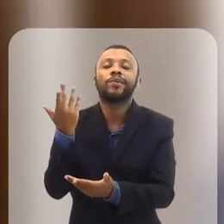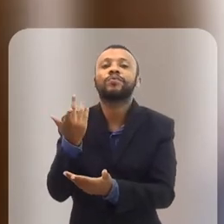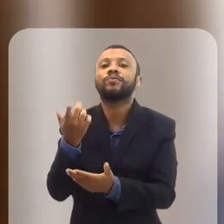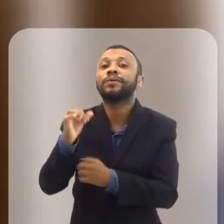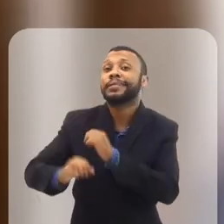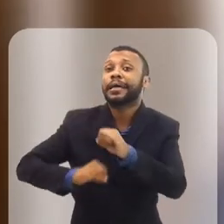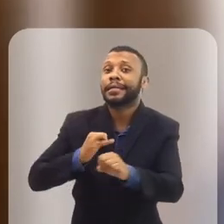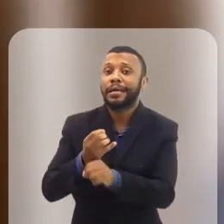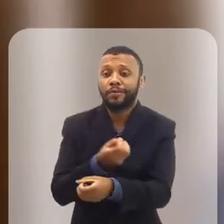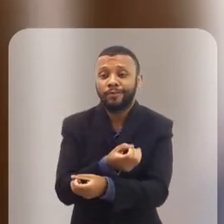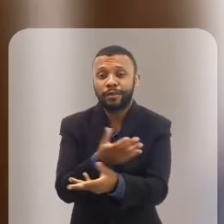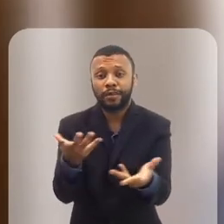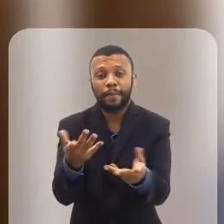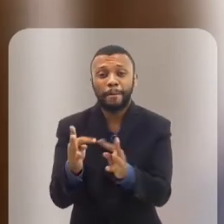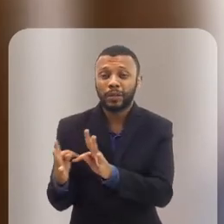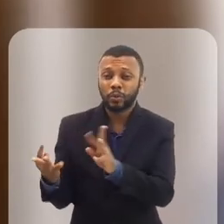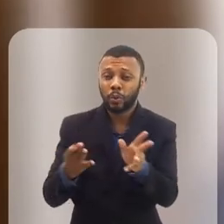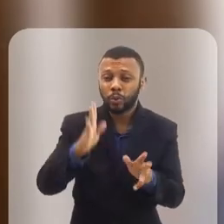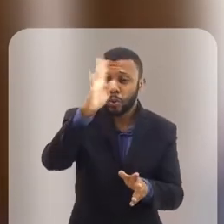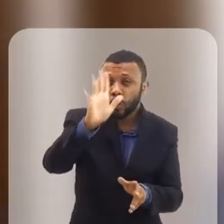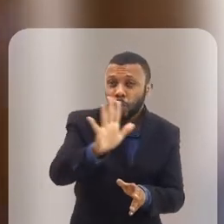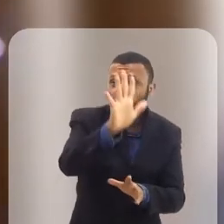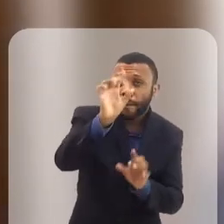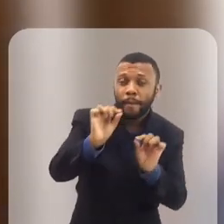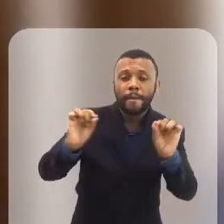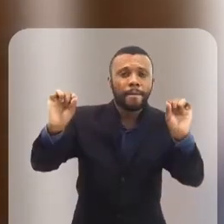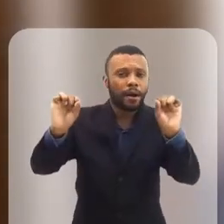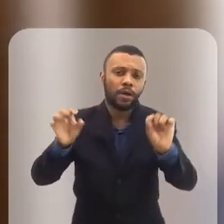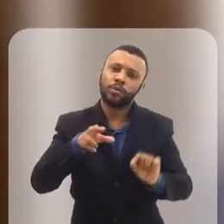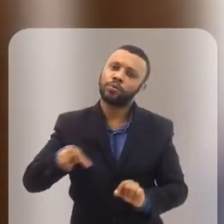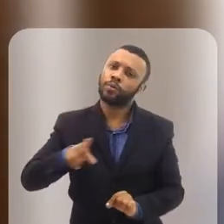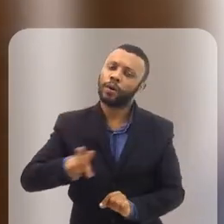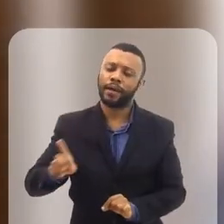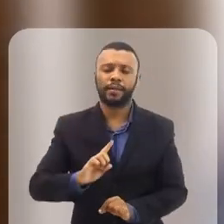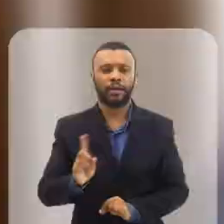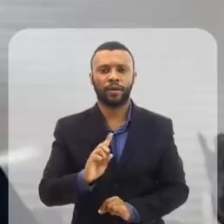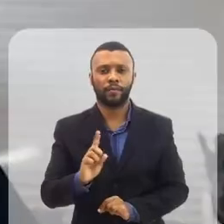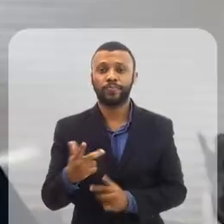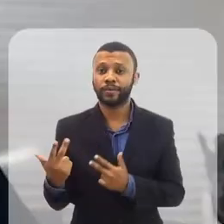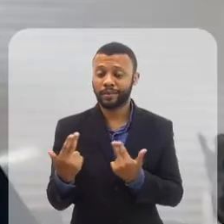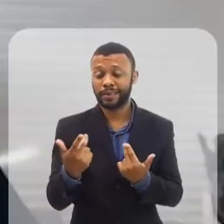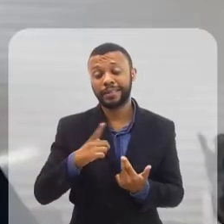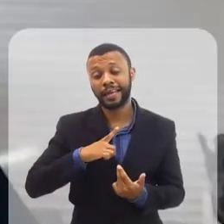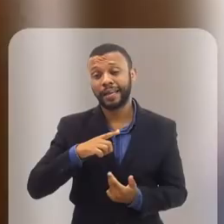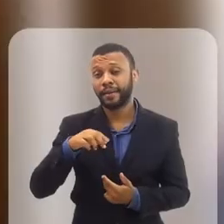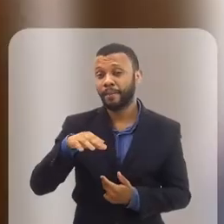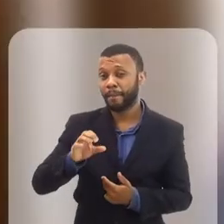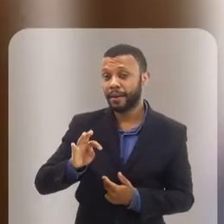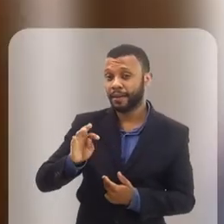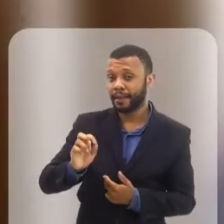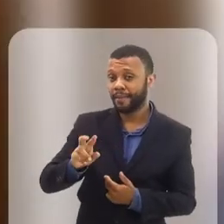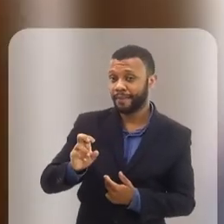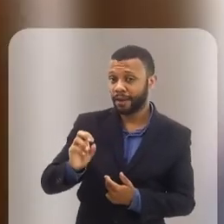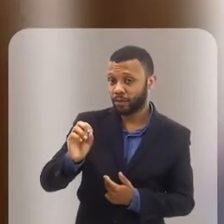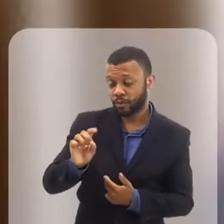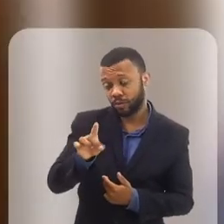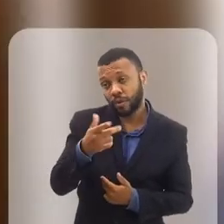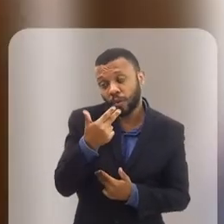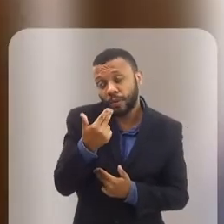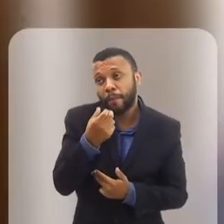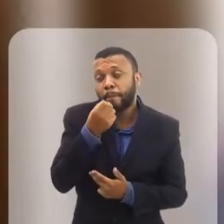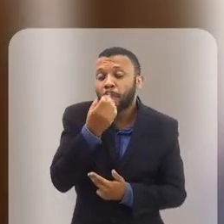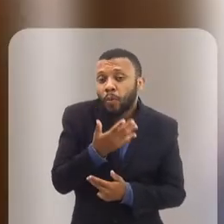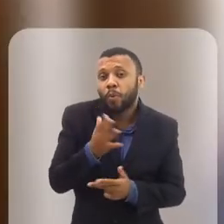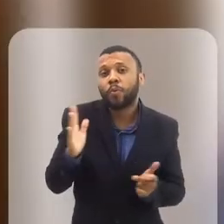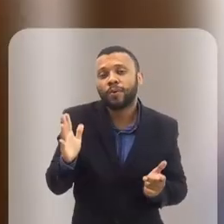principalmente, o custo dos equipamentos. Como o Admir mesmo falou, tem metaversos. Isso é uma coisa boa